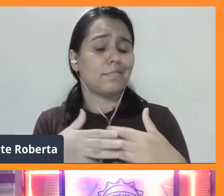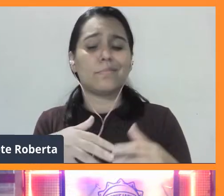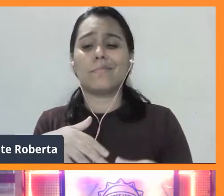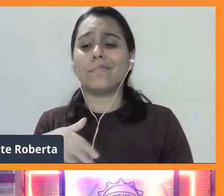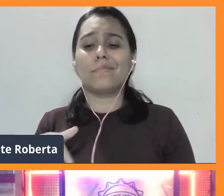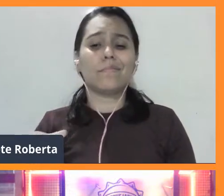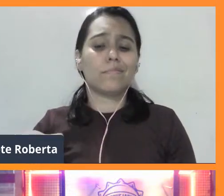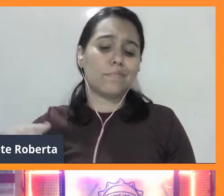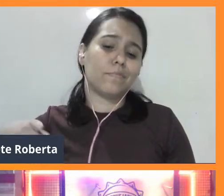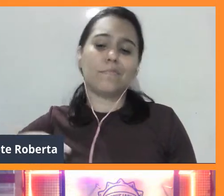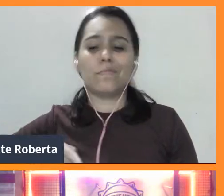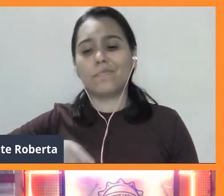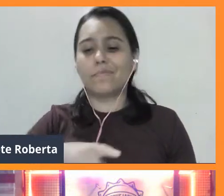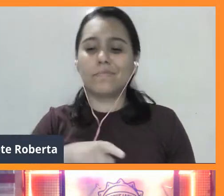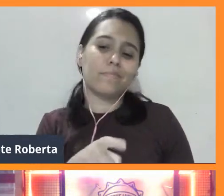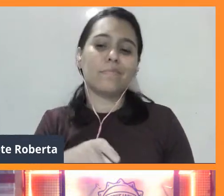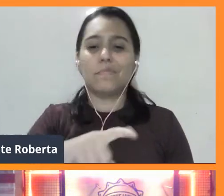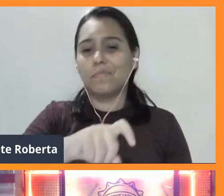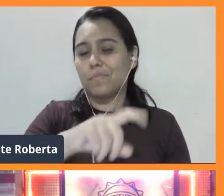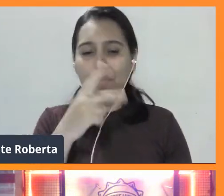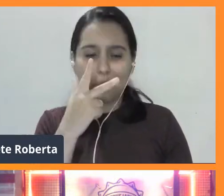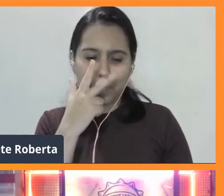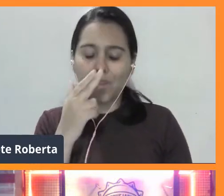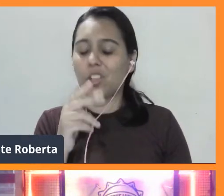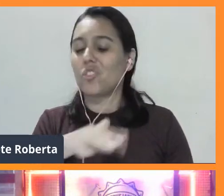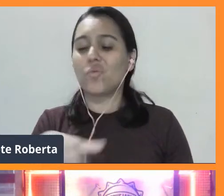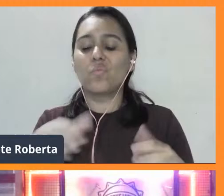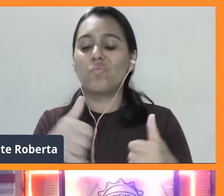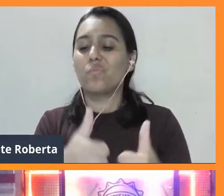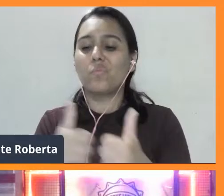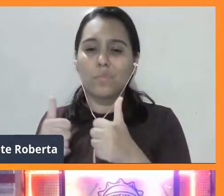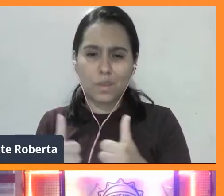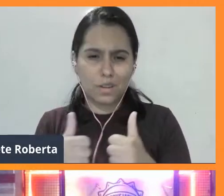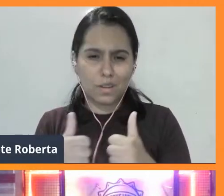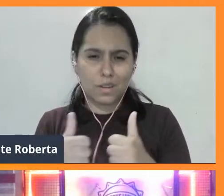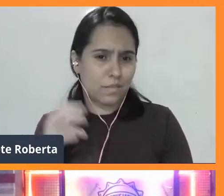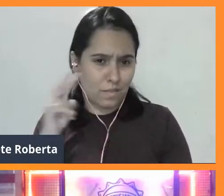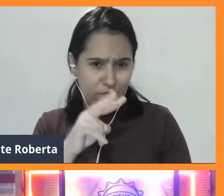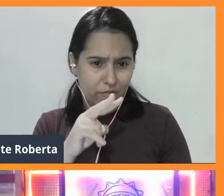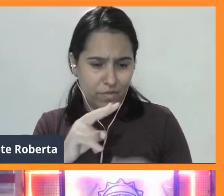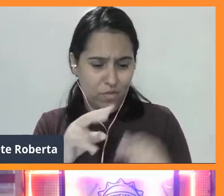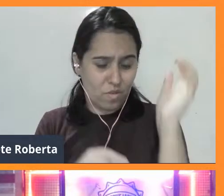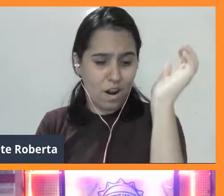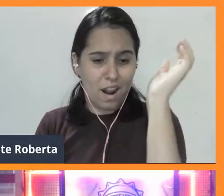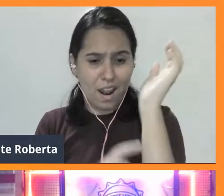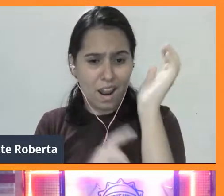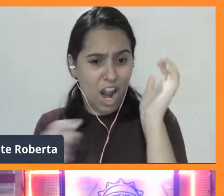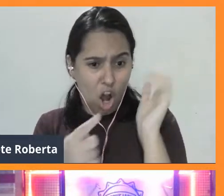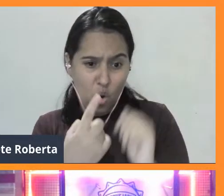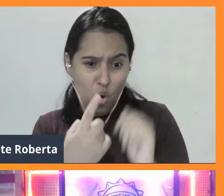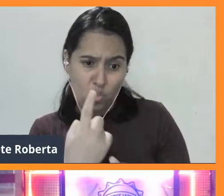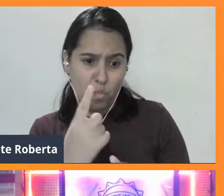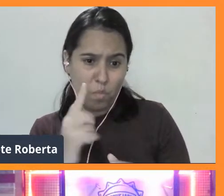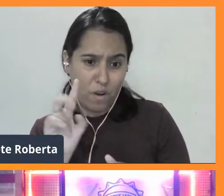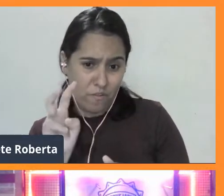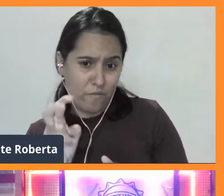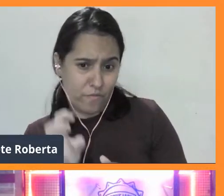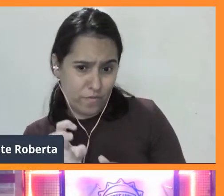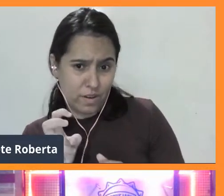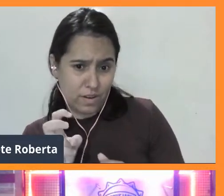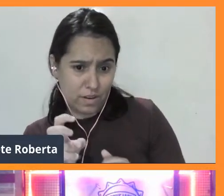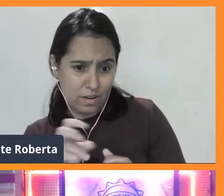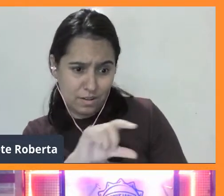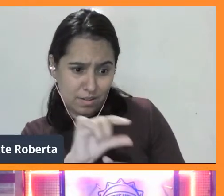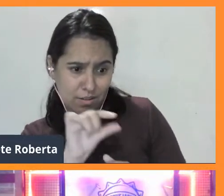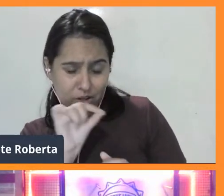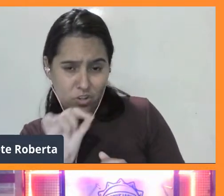Manu, você viu, amigo, que o lagarto é uma por vez. Ele fica com uma. Ele respeita, né, Daniel? É isso que eu